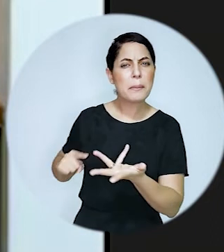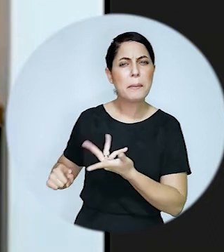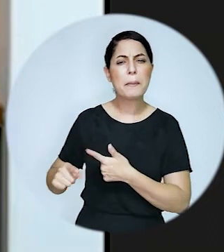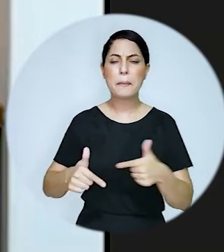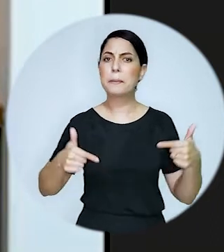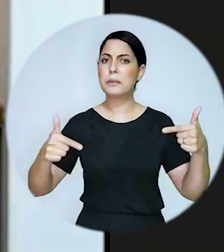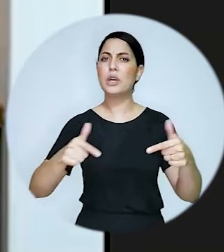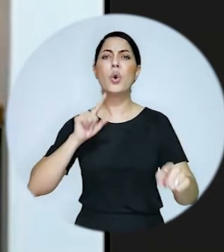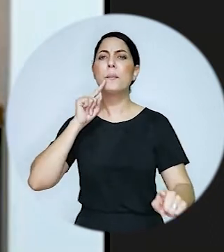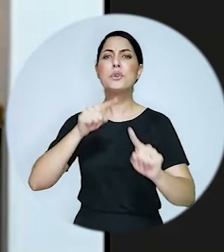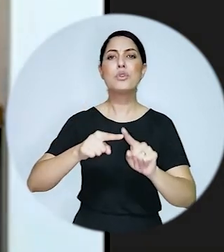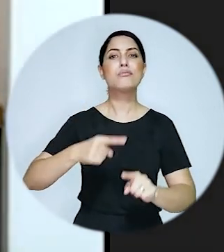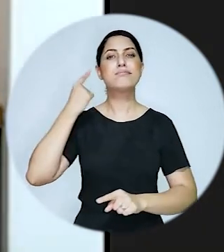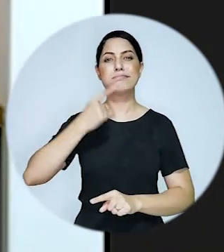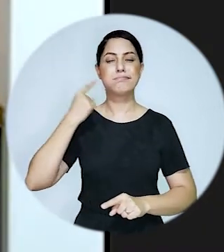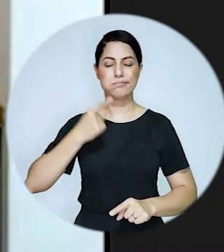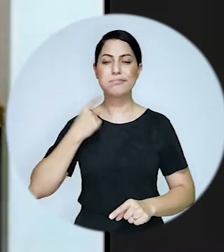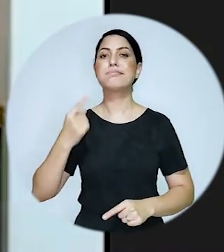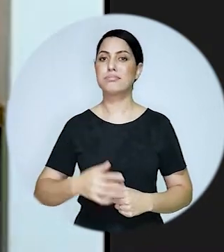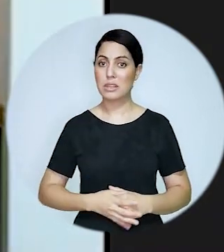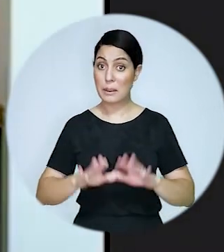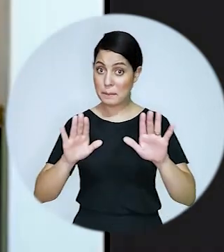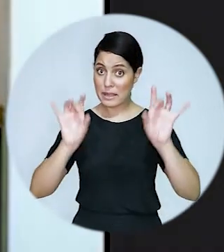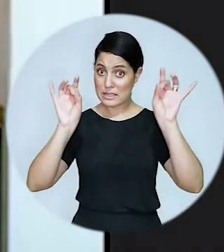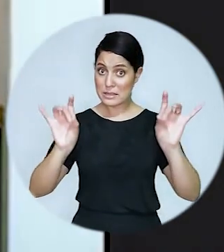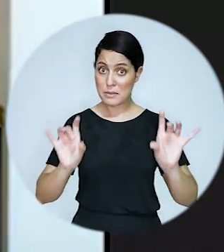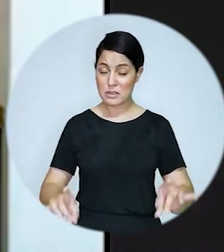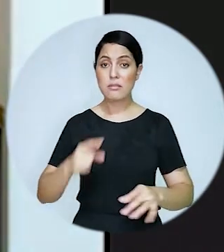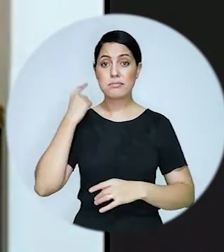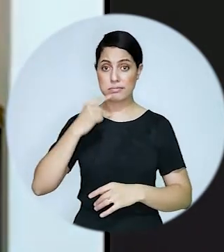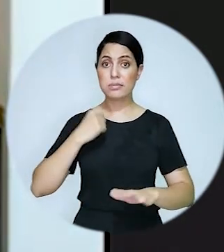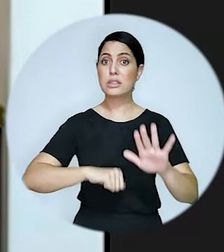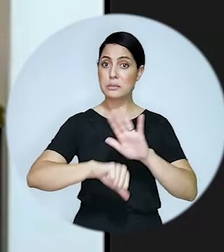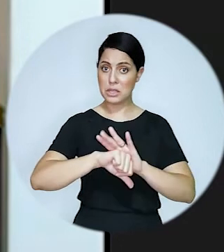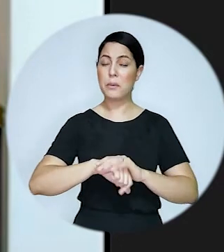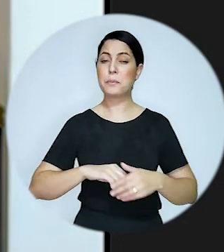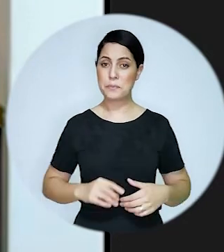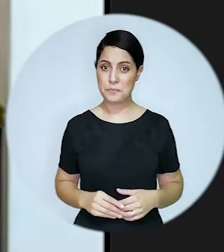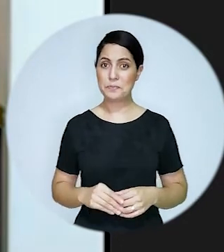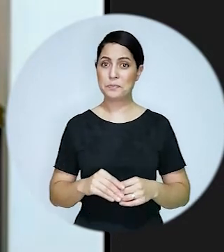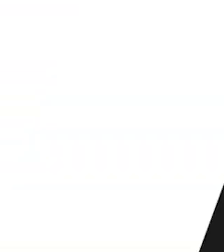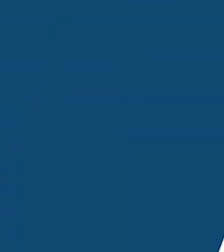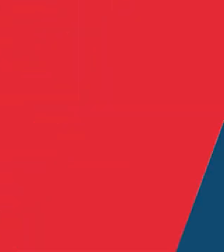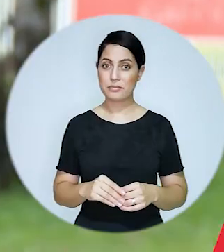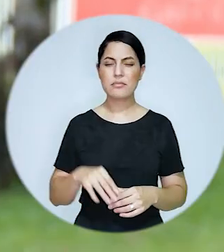trabalhando em prol da advocacia como um todo mas também especificamente da advocacia penal